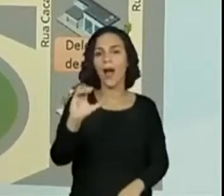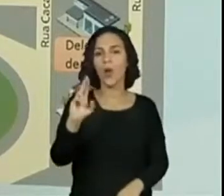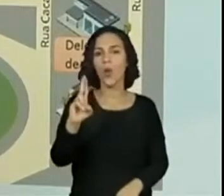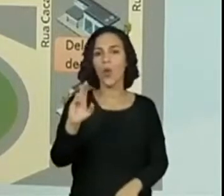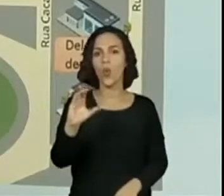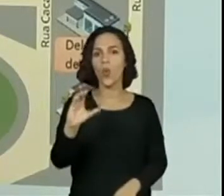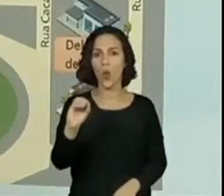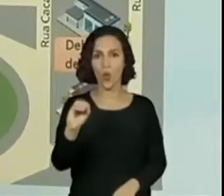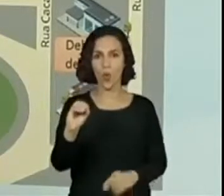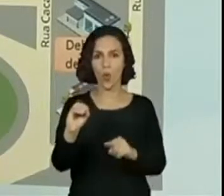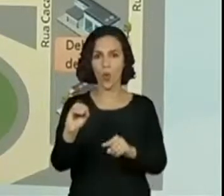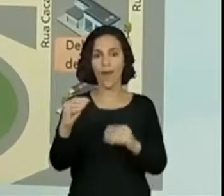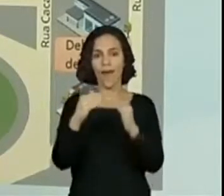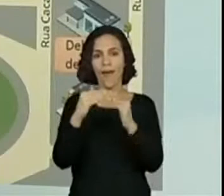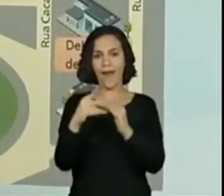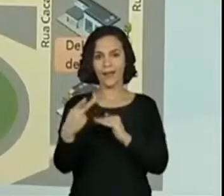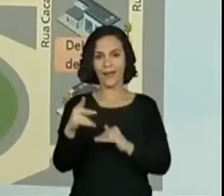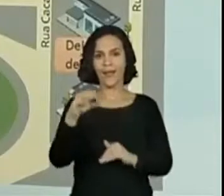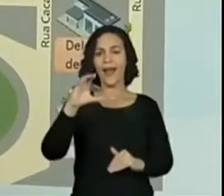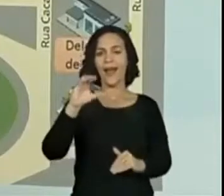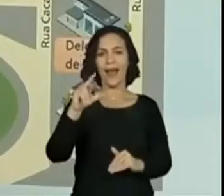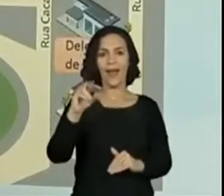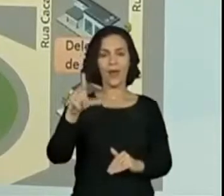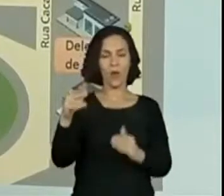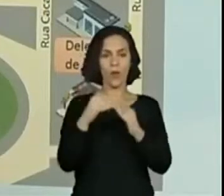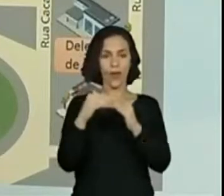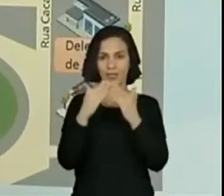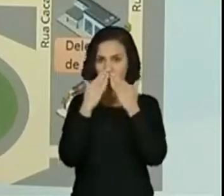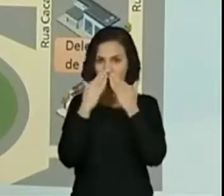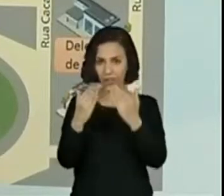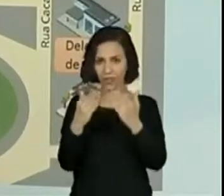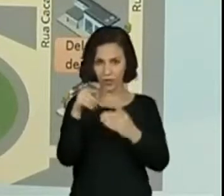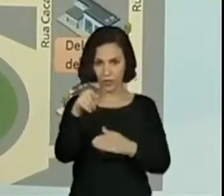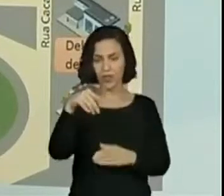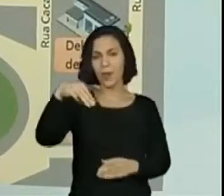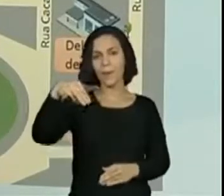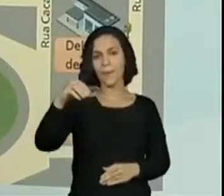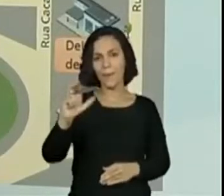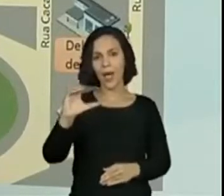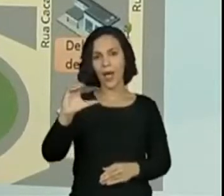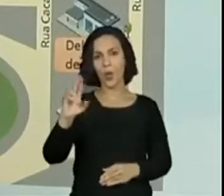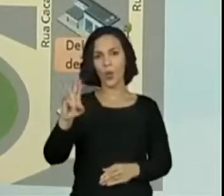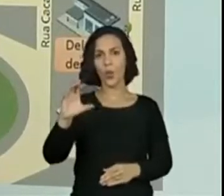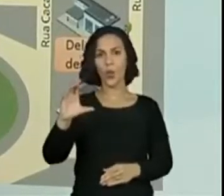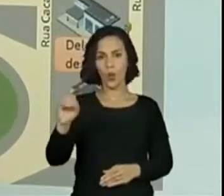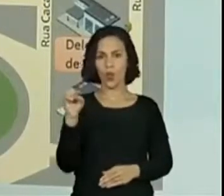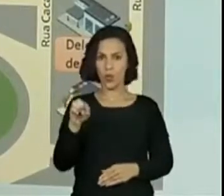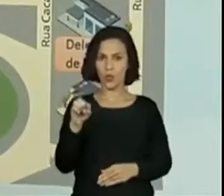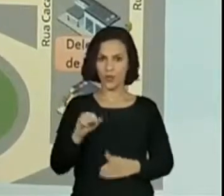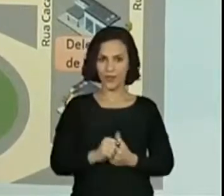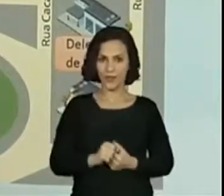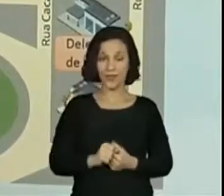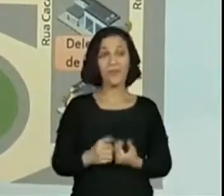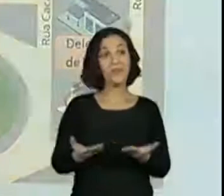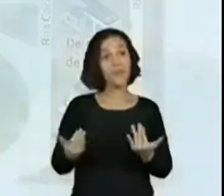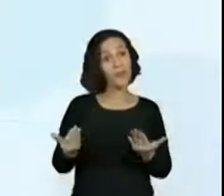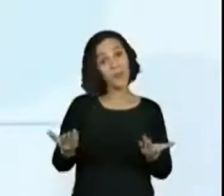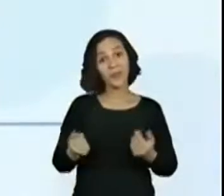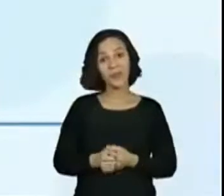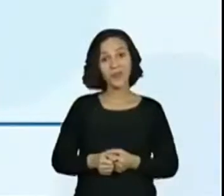sair na rua Macuco. Elas estão colocando, está fácil essa. Então, vamos lá. Então, vamos lá, pessoal. Vamos lá.